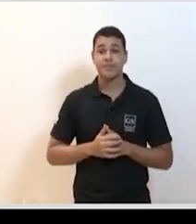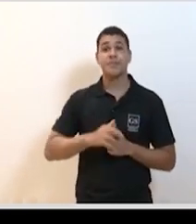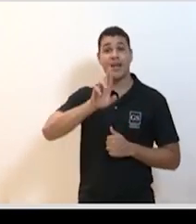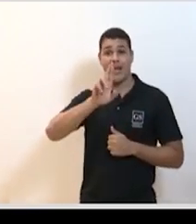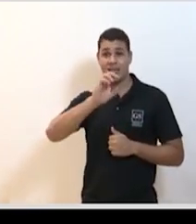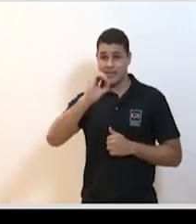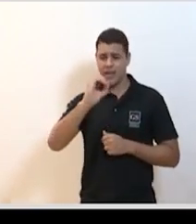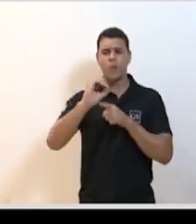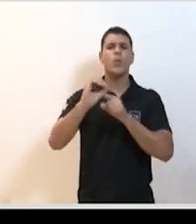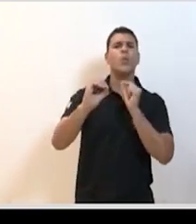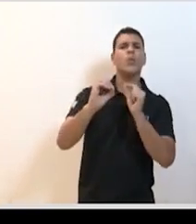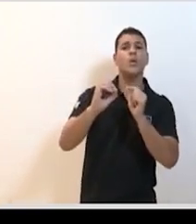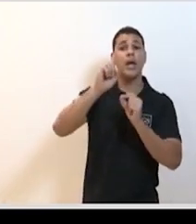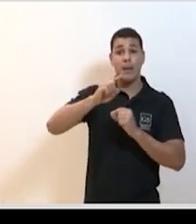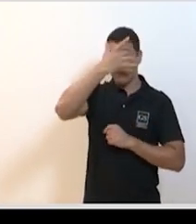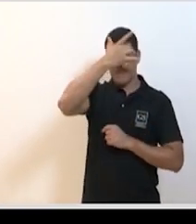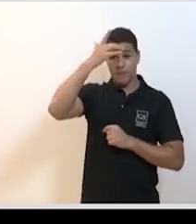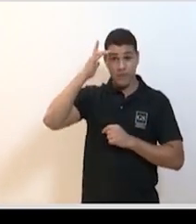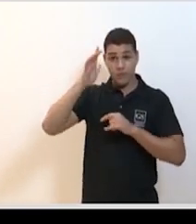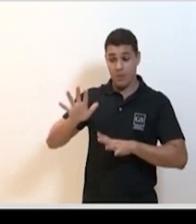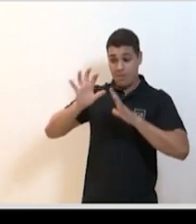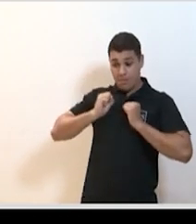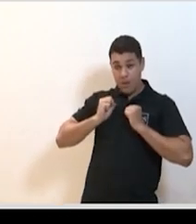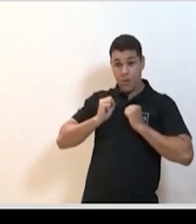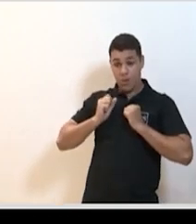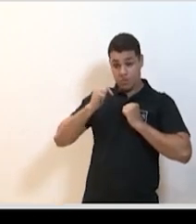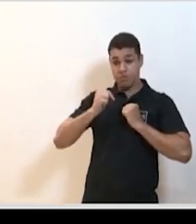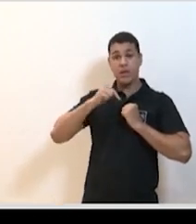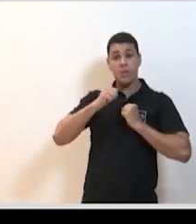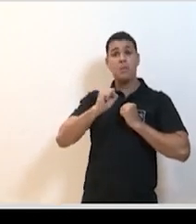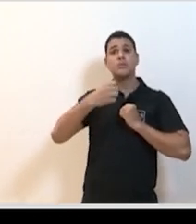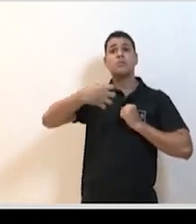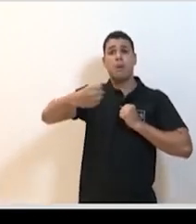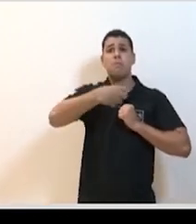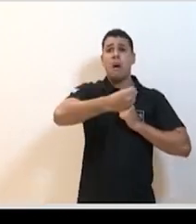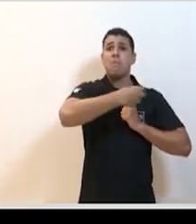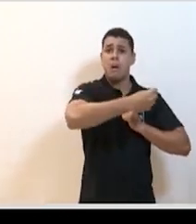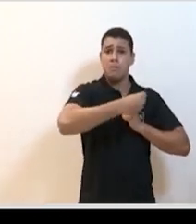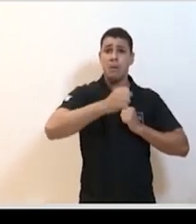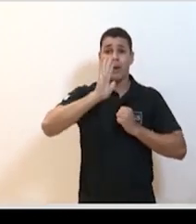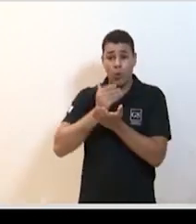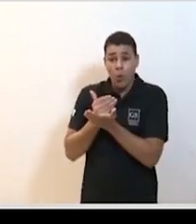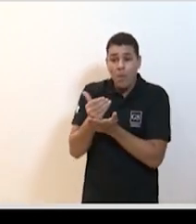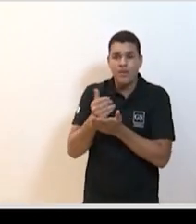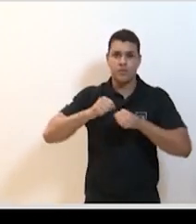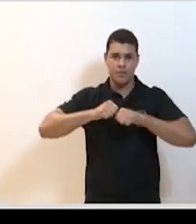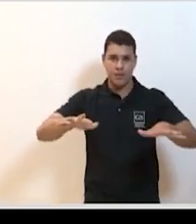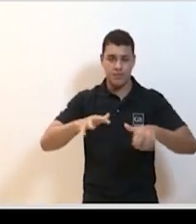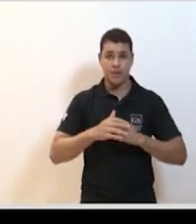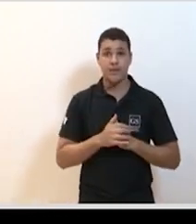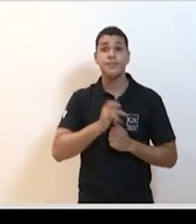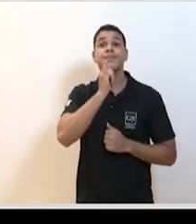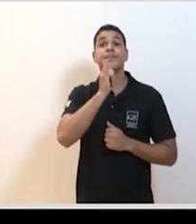de transmissão de um paciente infectado para uma população suscetível no momento inicial da epidemia. Então, por